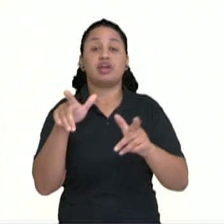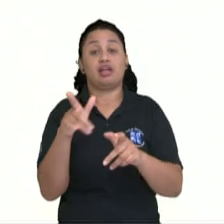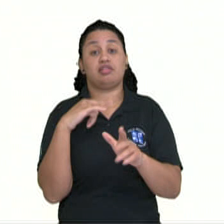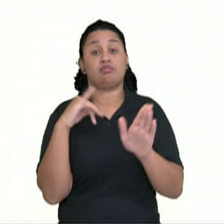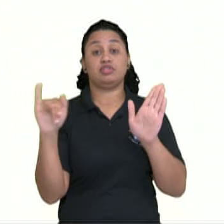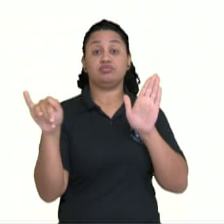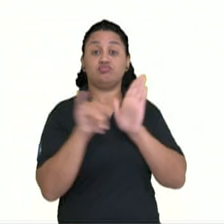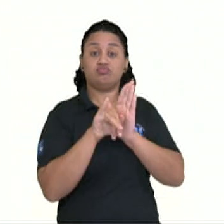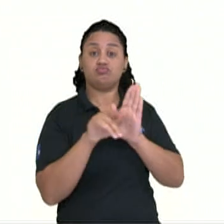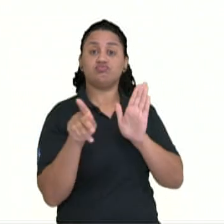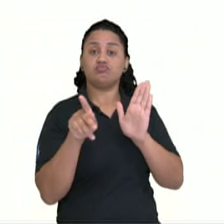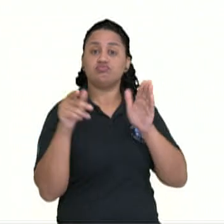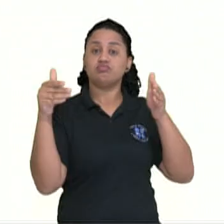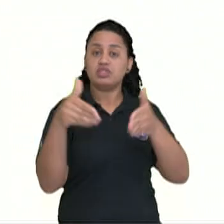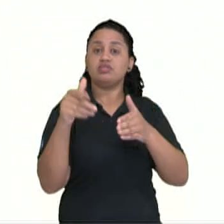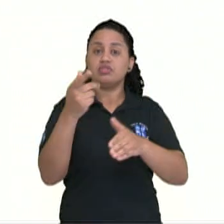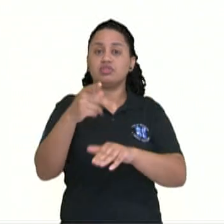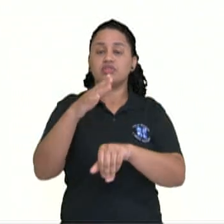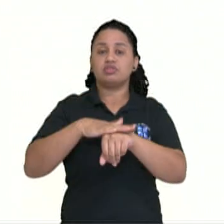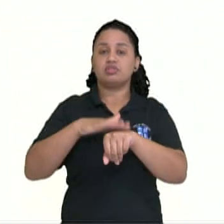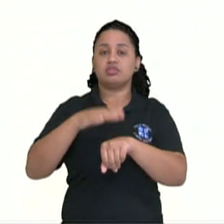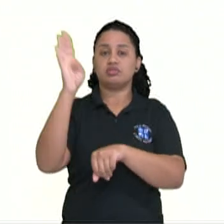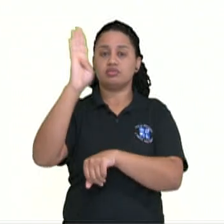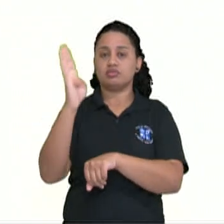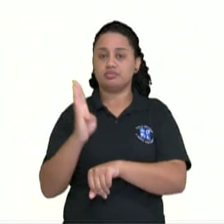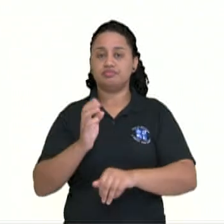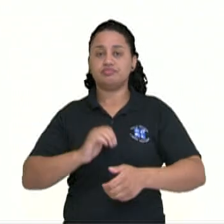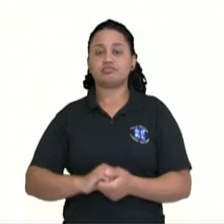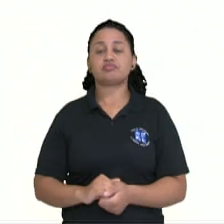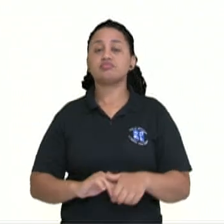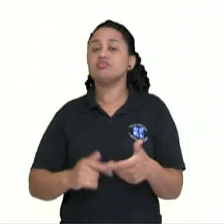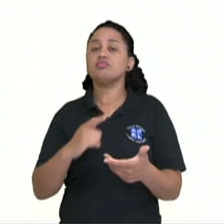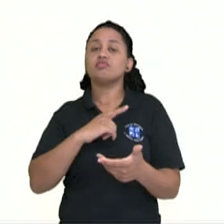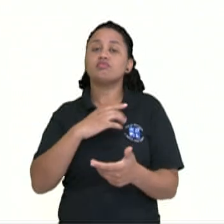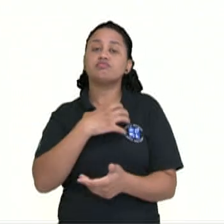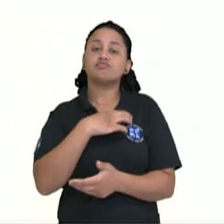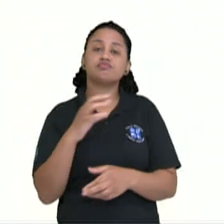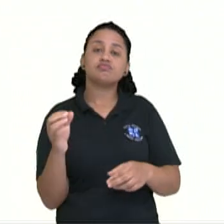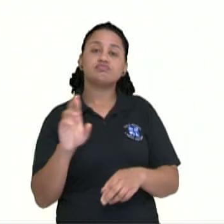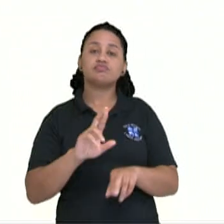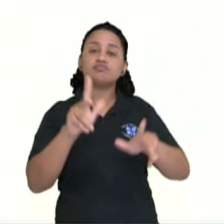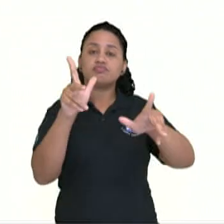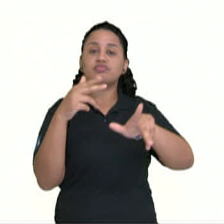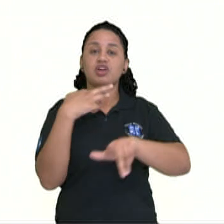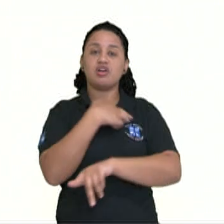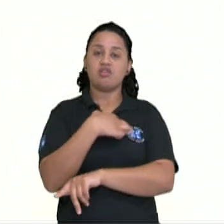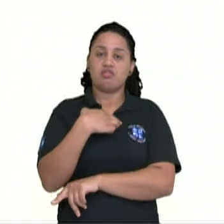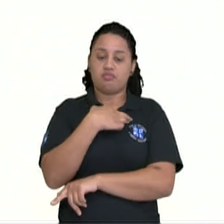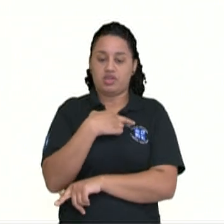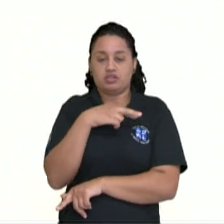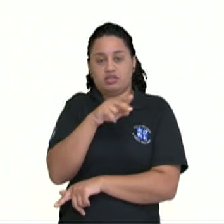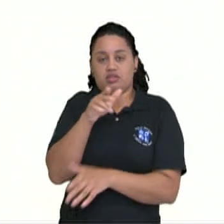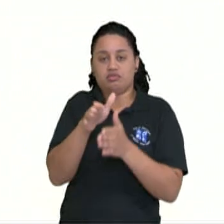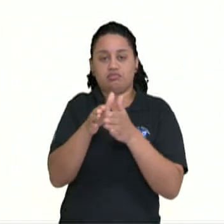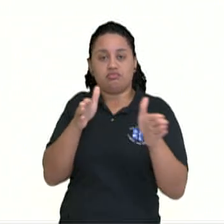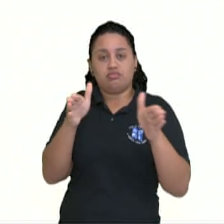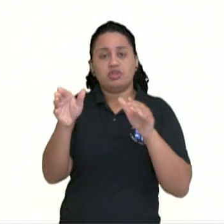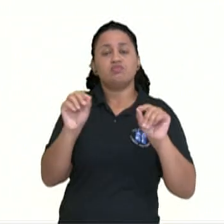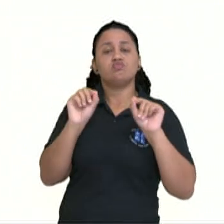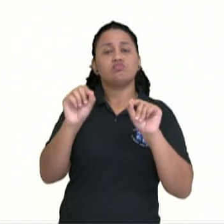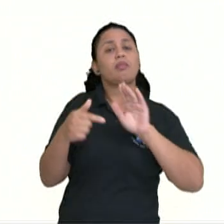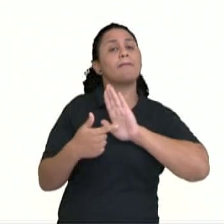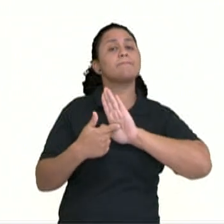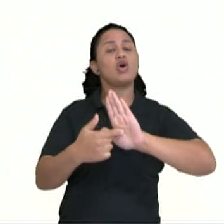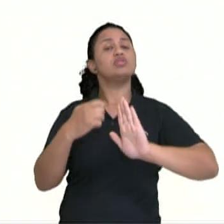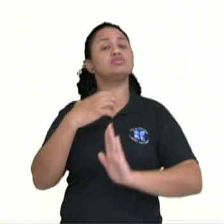partir de então, novas formas de fazer o romance. Ele é um desses romances desse período que colocam para a gente